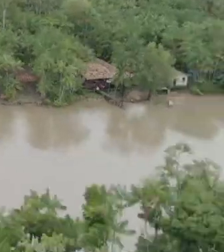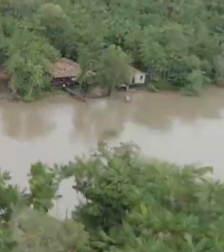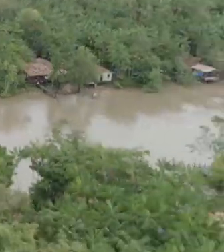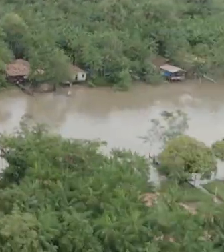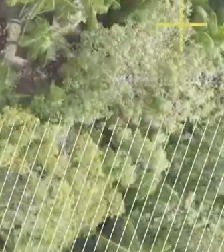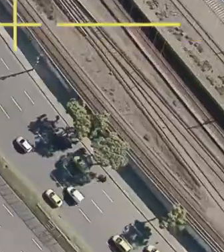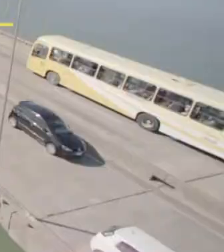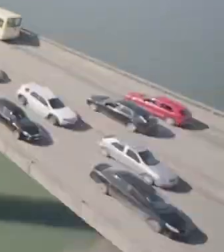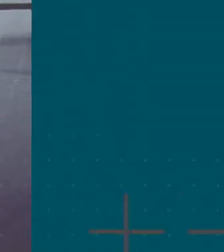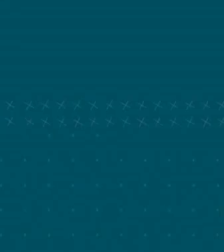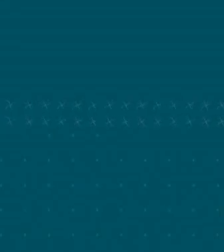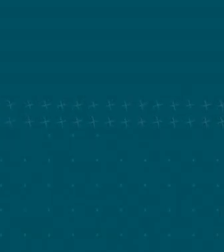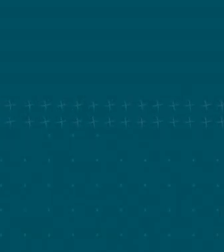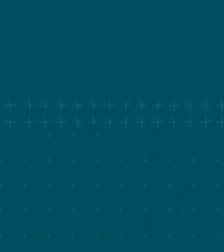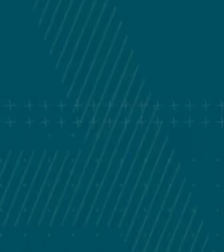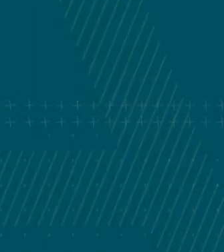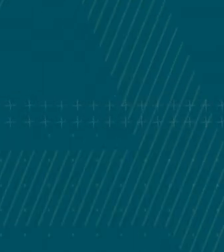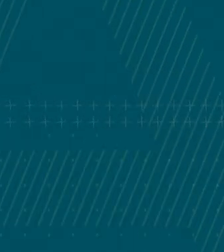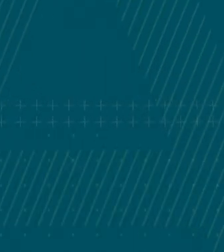Tchau! Tchau! Tchau!